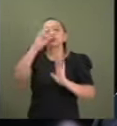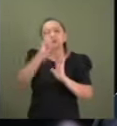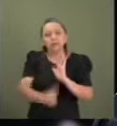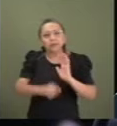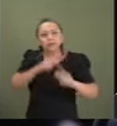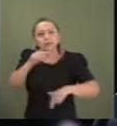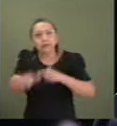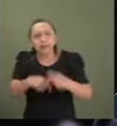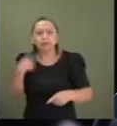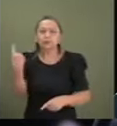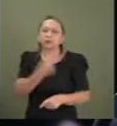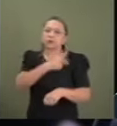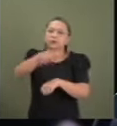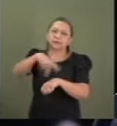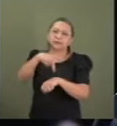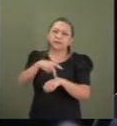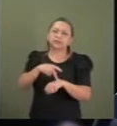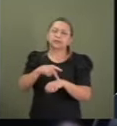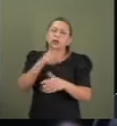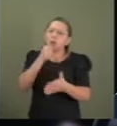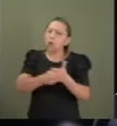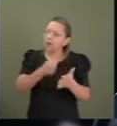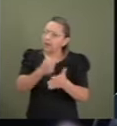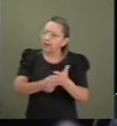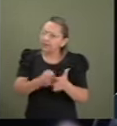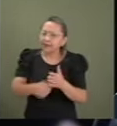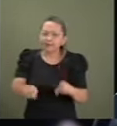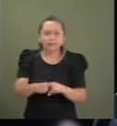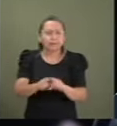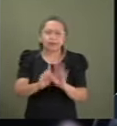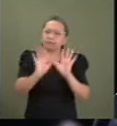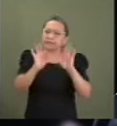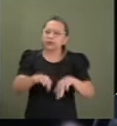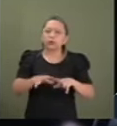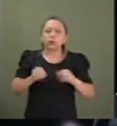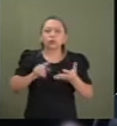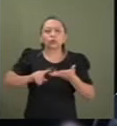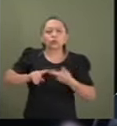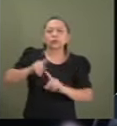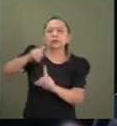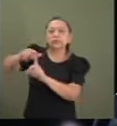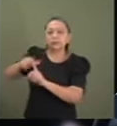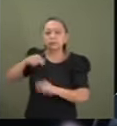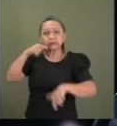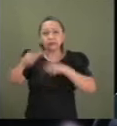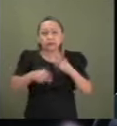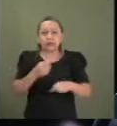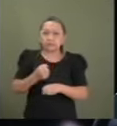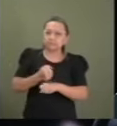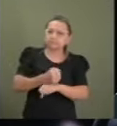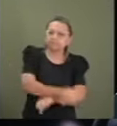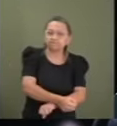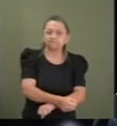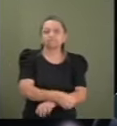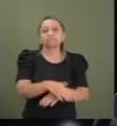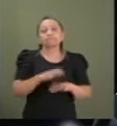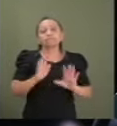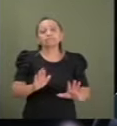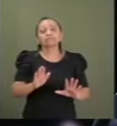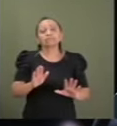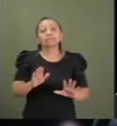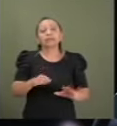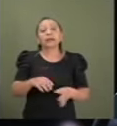trabalhistas do nosso país, combatendo toda forma de trabalho análogo à escravo. A